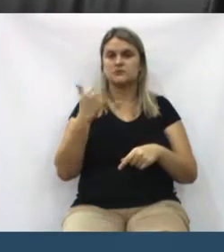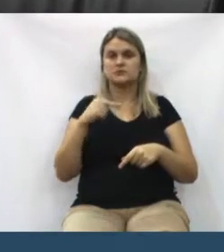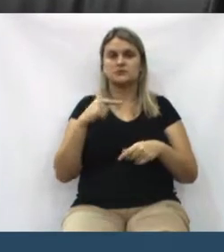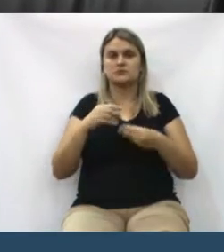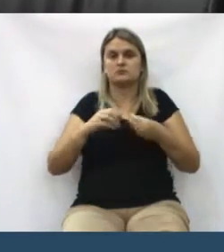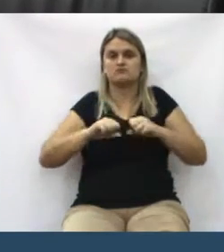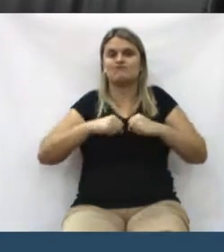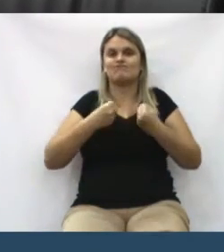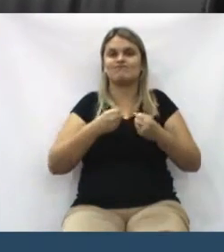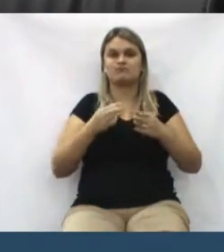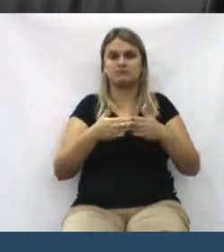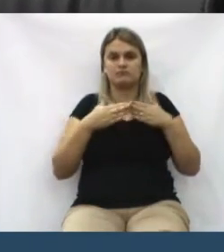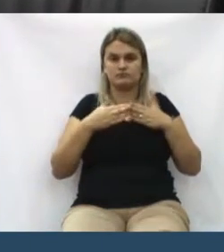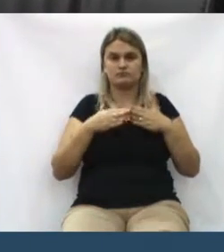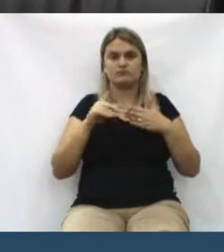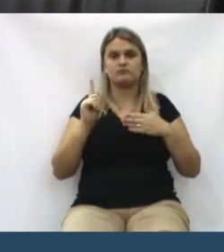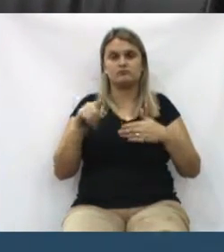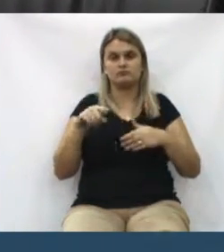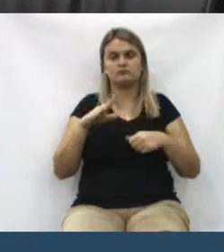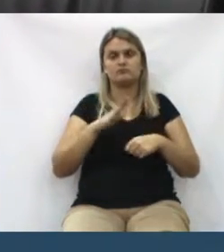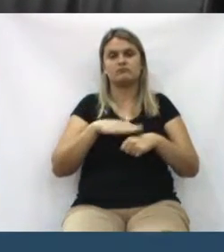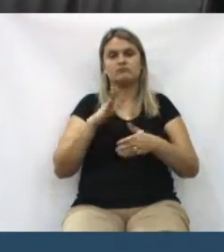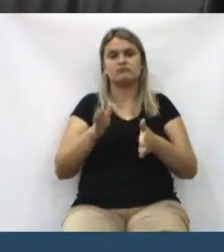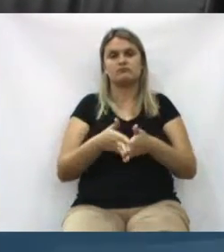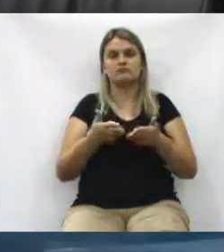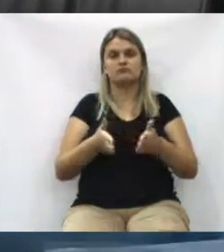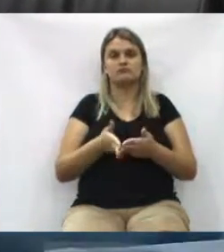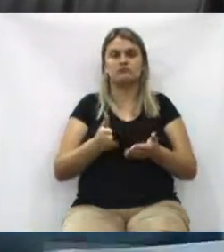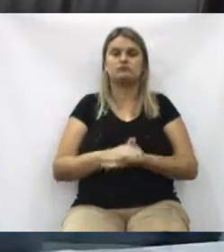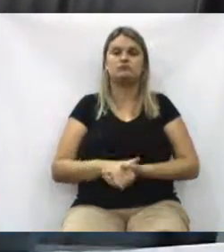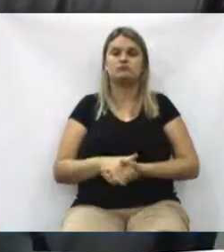pedir o protocolo, é a mais vulnerável. Muito obrigado e boa noite a todos. Obrigado.